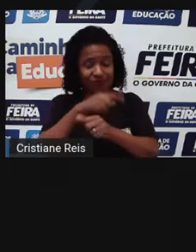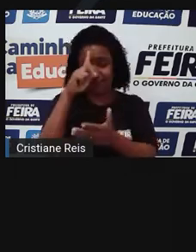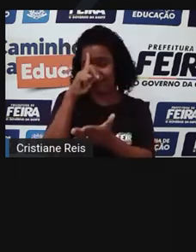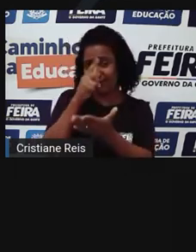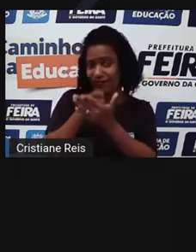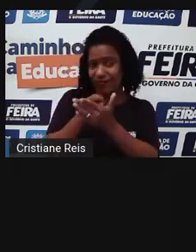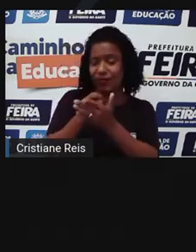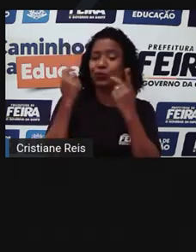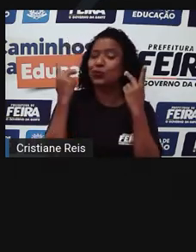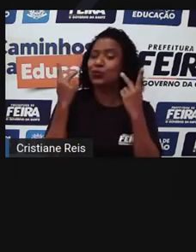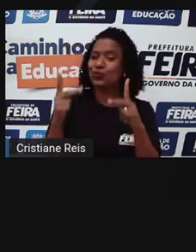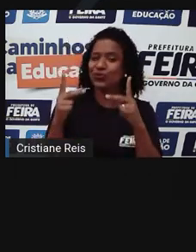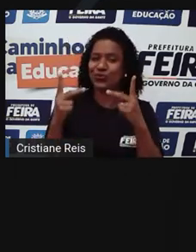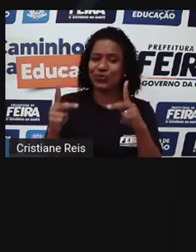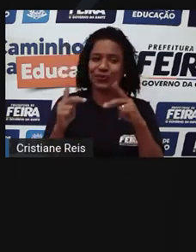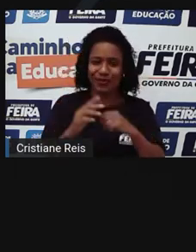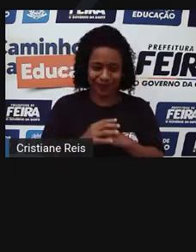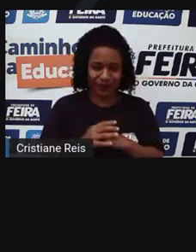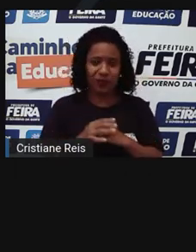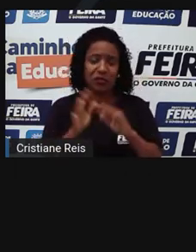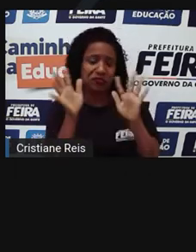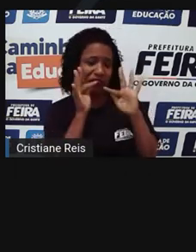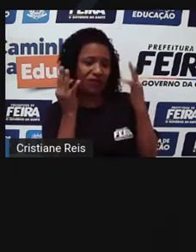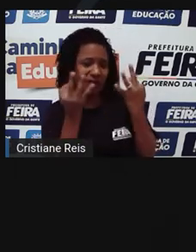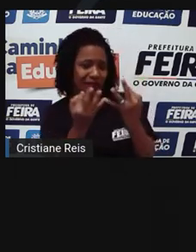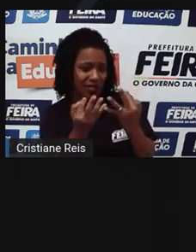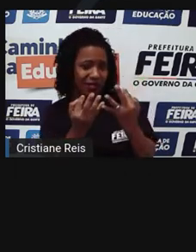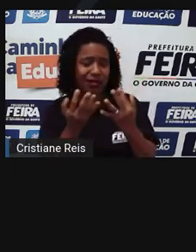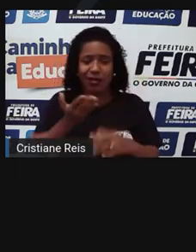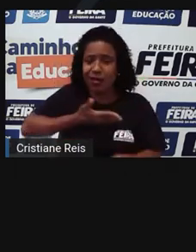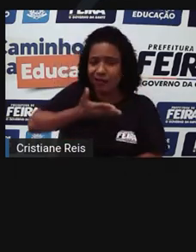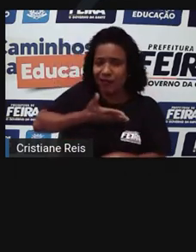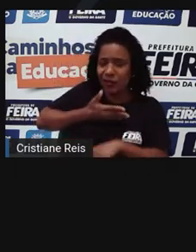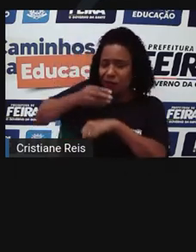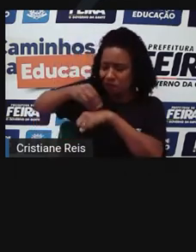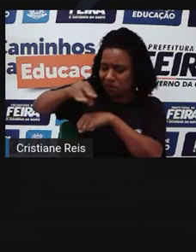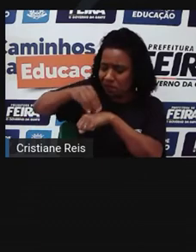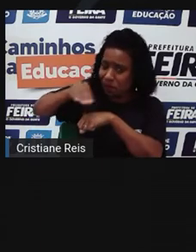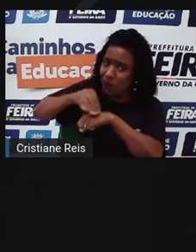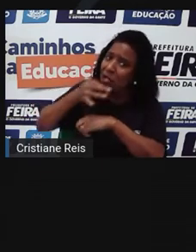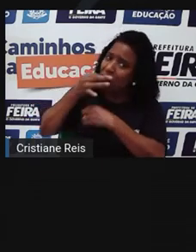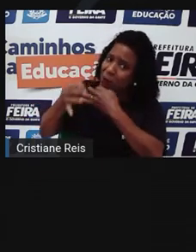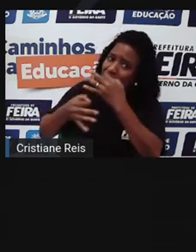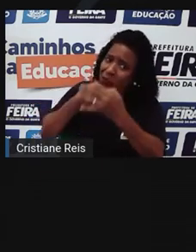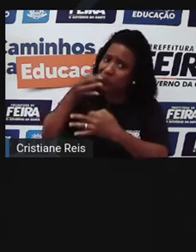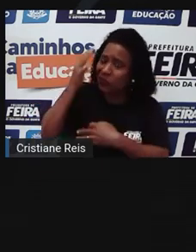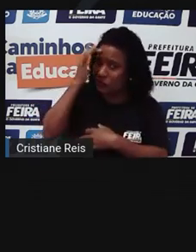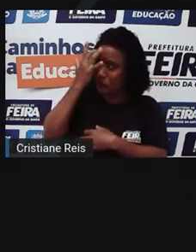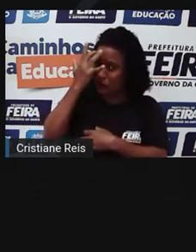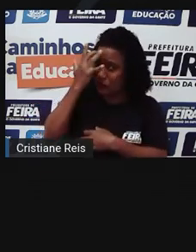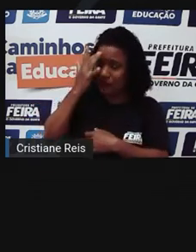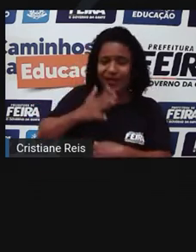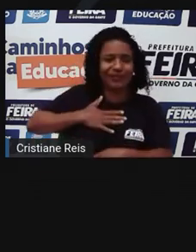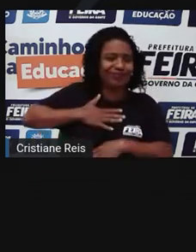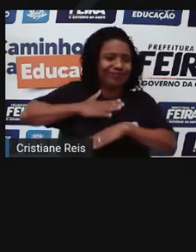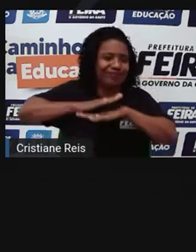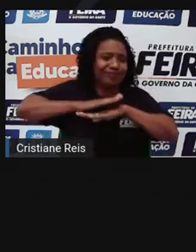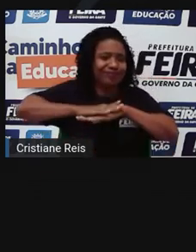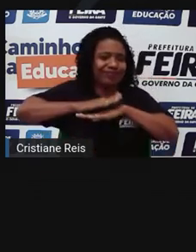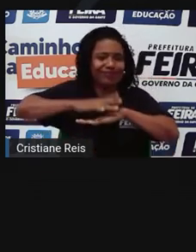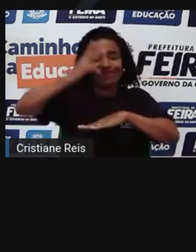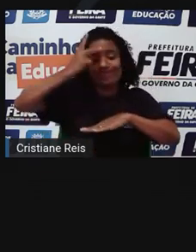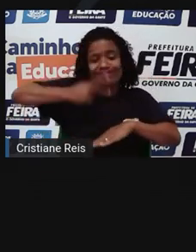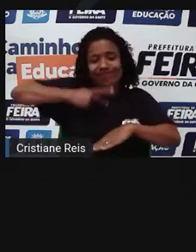É quase certo que parentes e amigos darão sugestões sobre qual carreira você deve seguir. Mas não se esqueça que a última